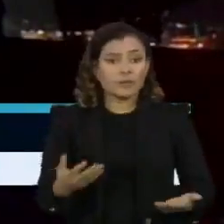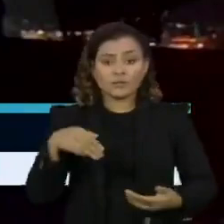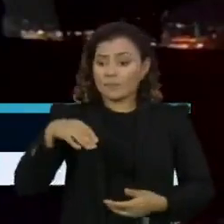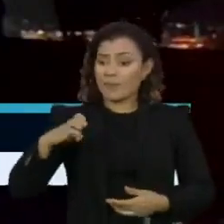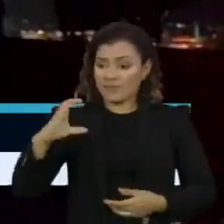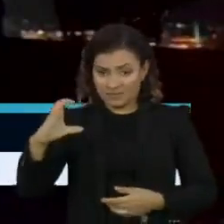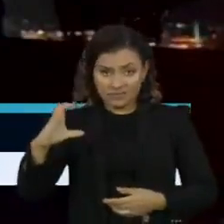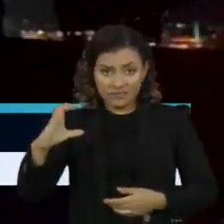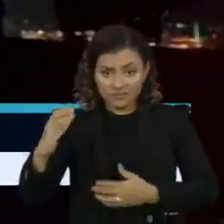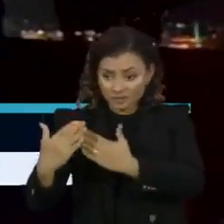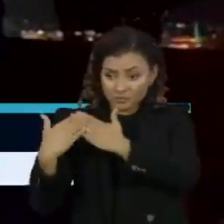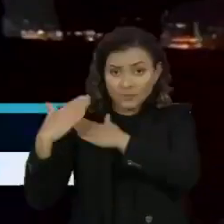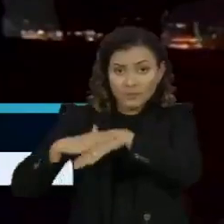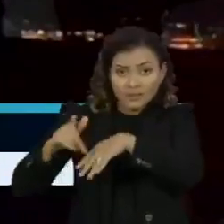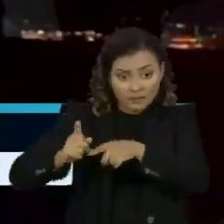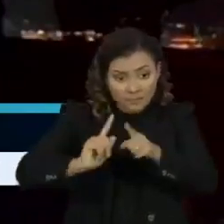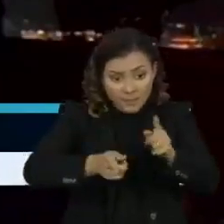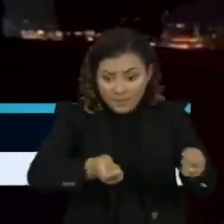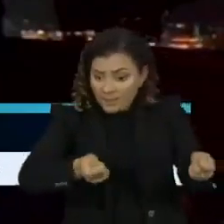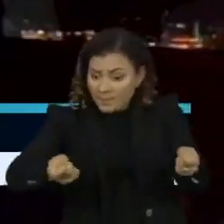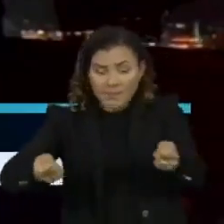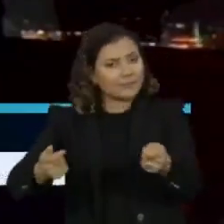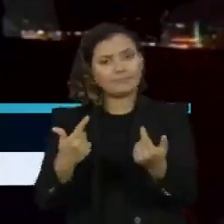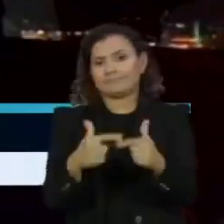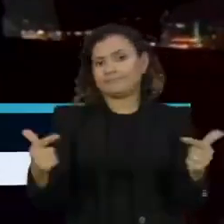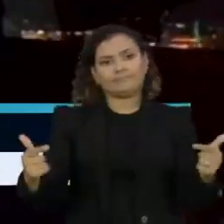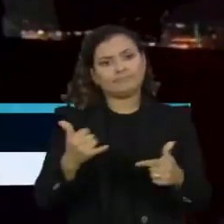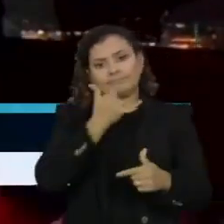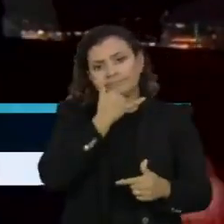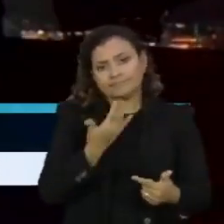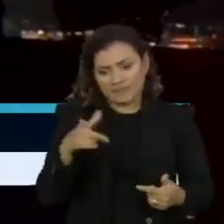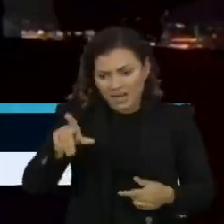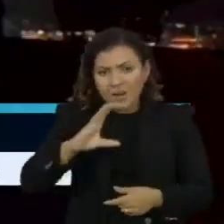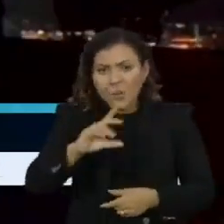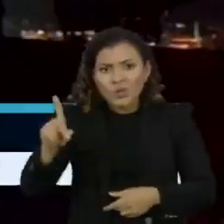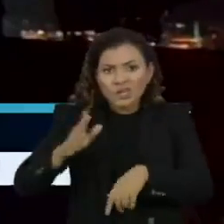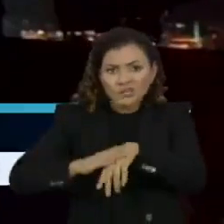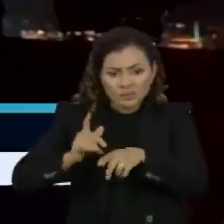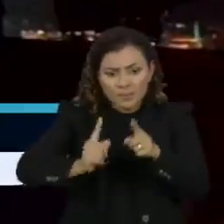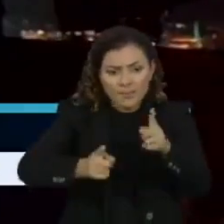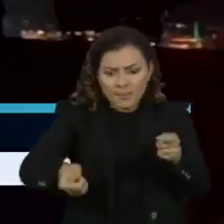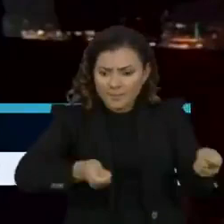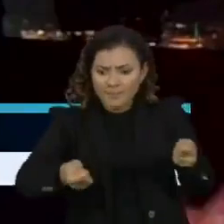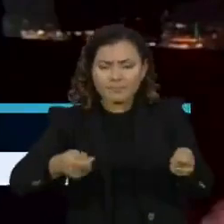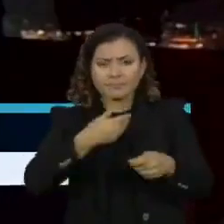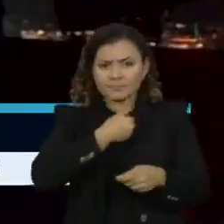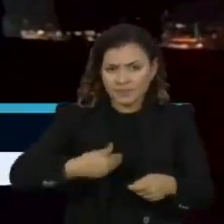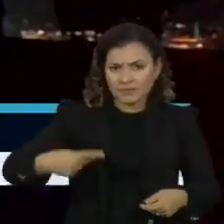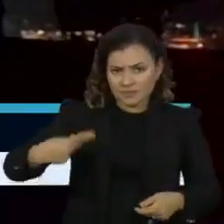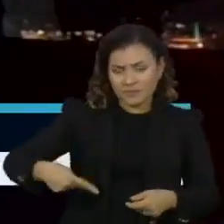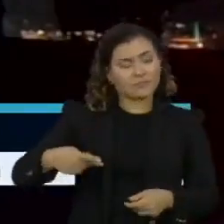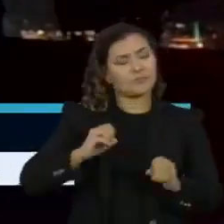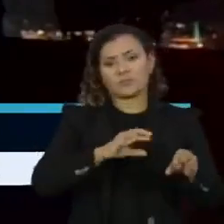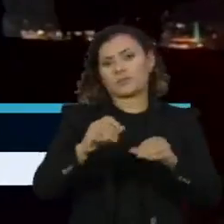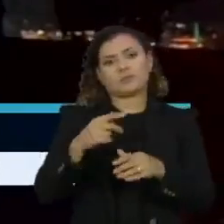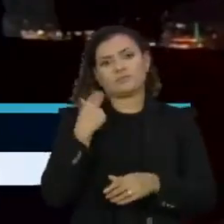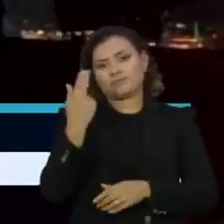o MEC não assumiu a sua posição de coordenador da política pública da educação